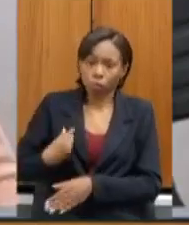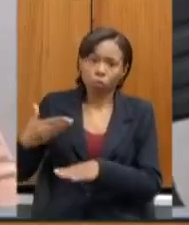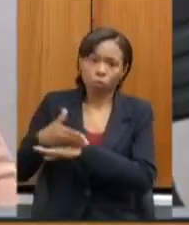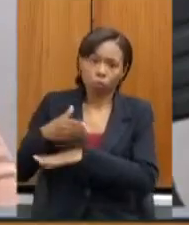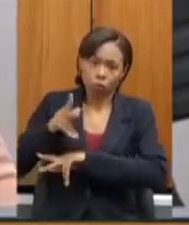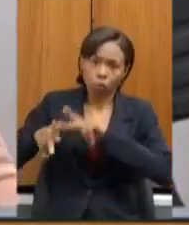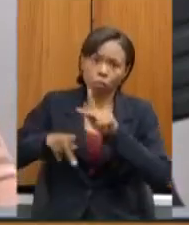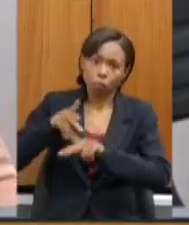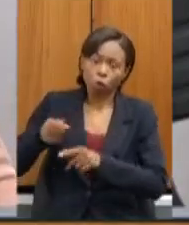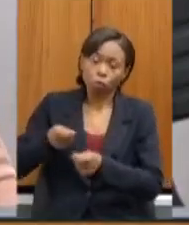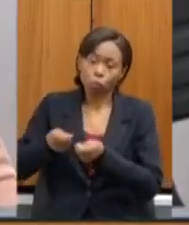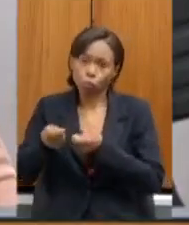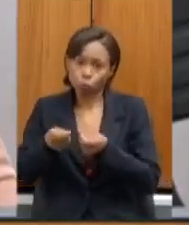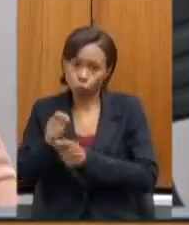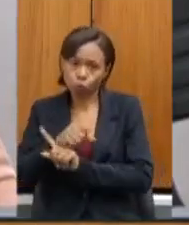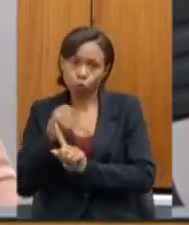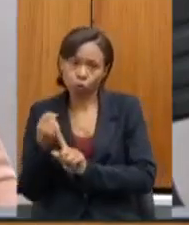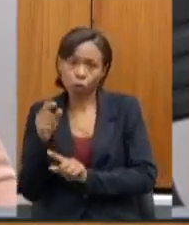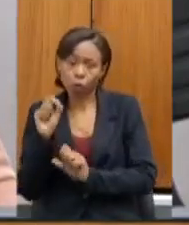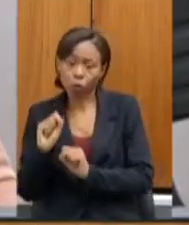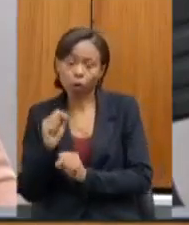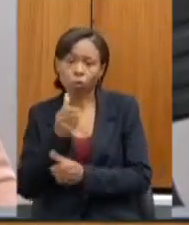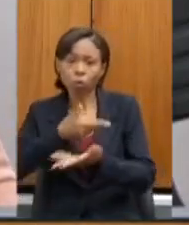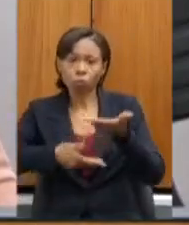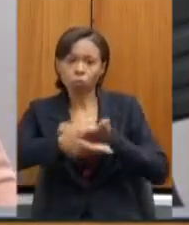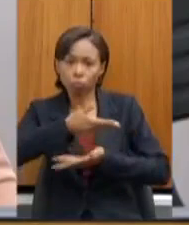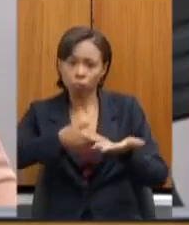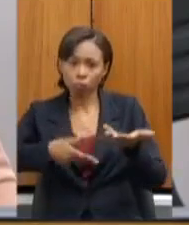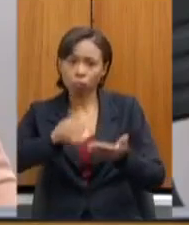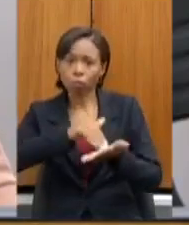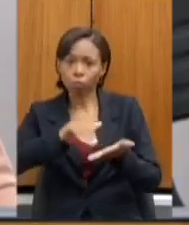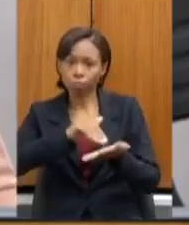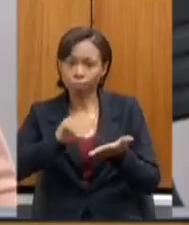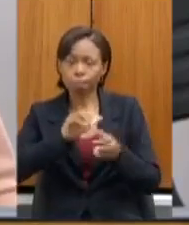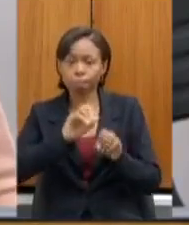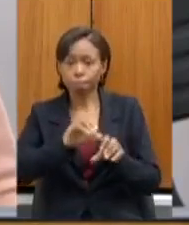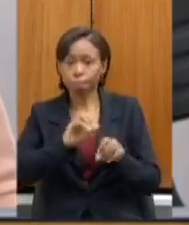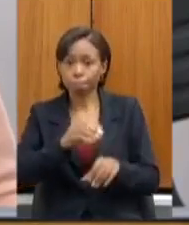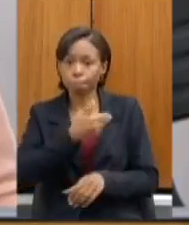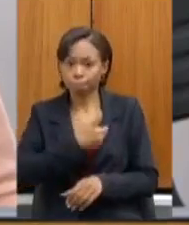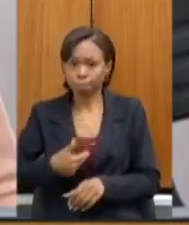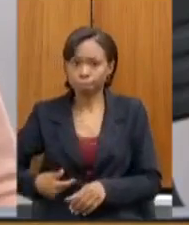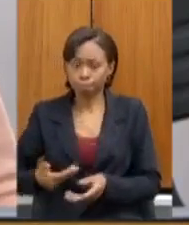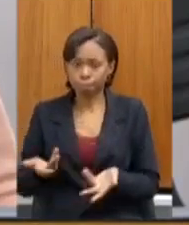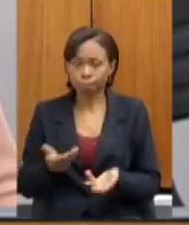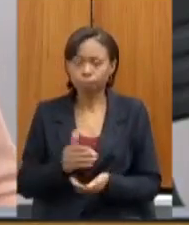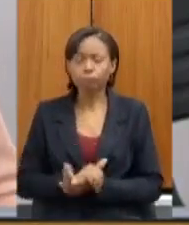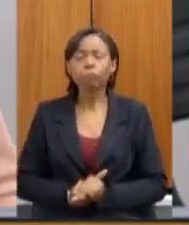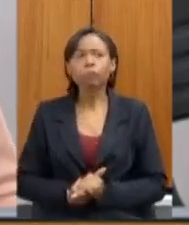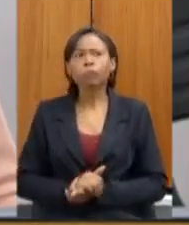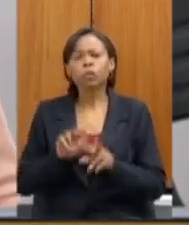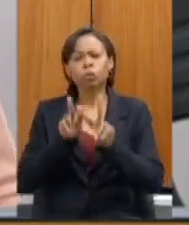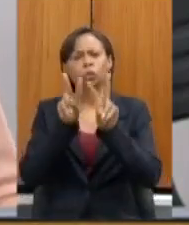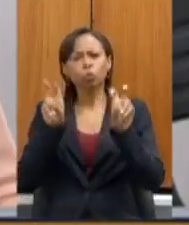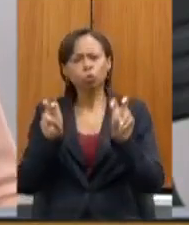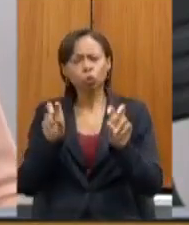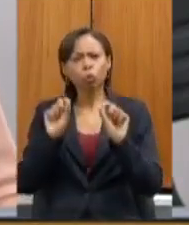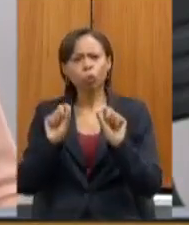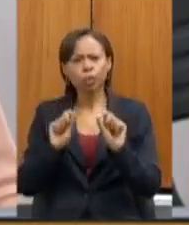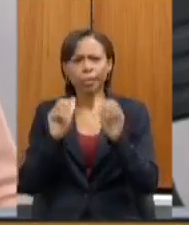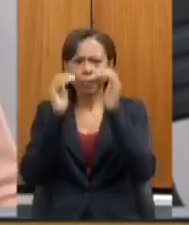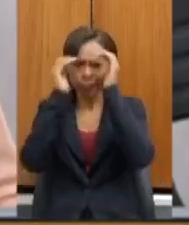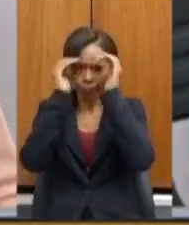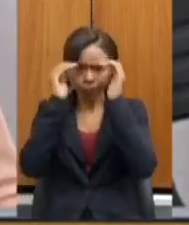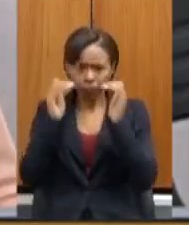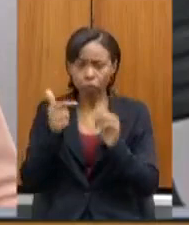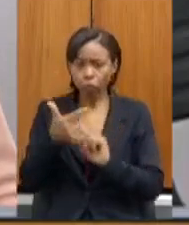possa realizar o diálogo diretamente com a secretaria de estado da educação em relação ao cumprimento dos 25